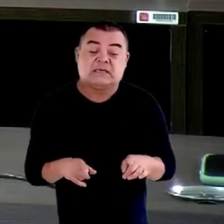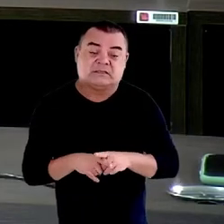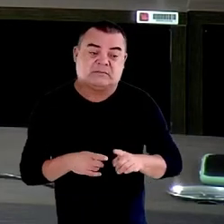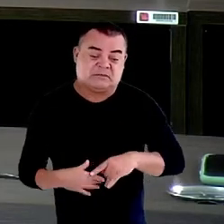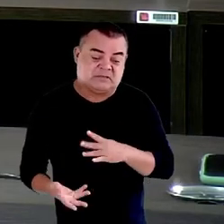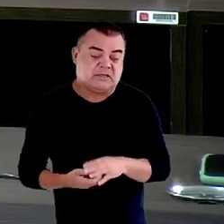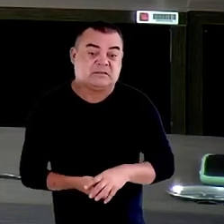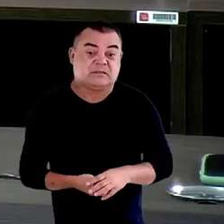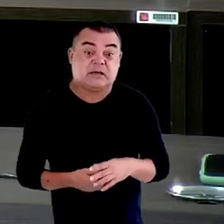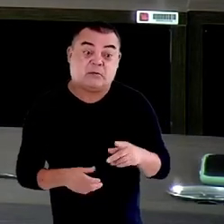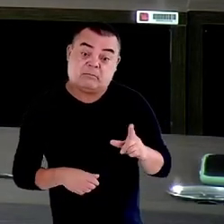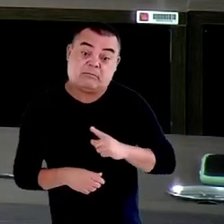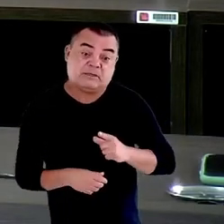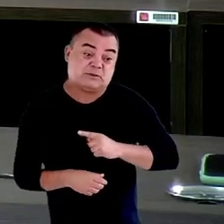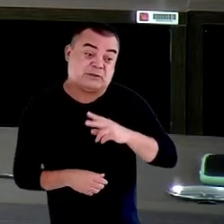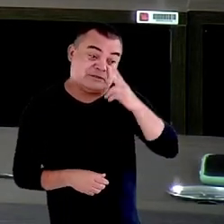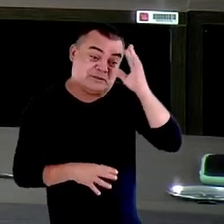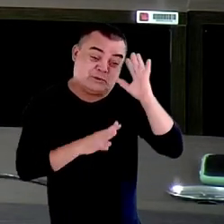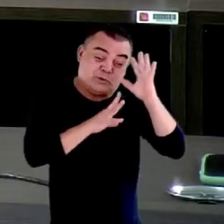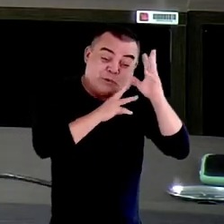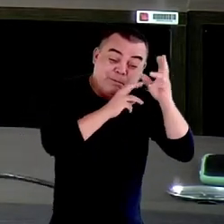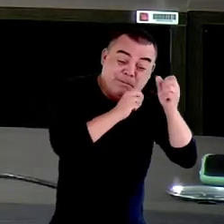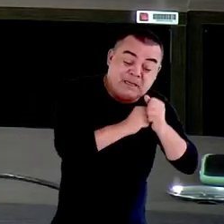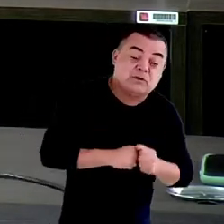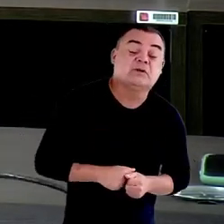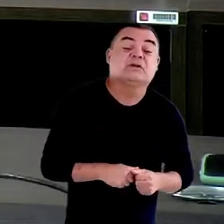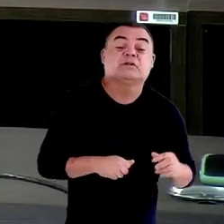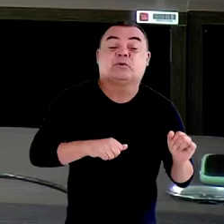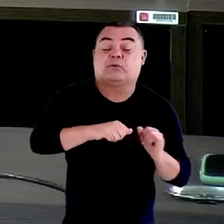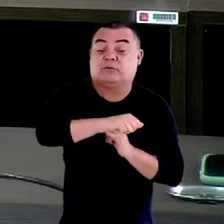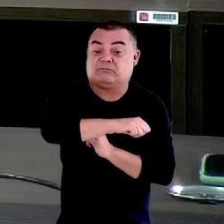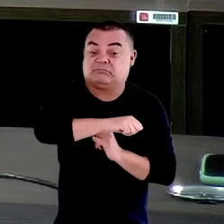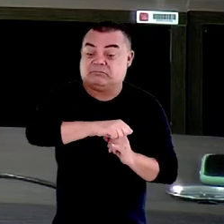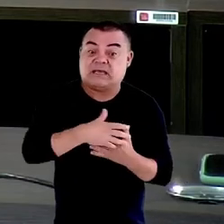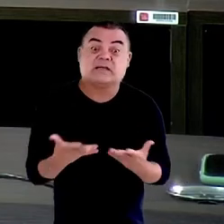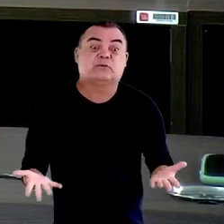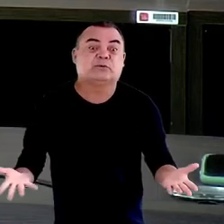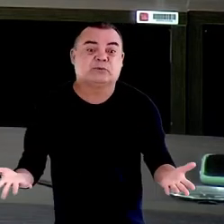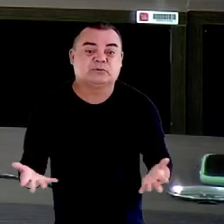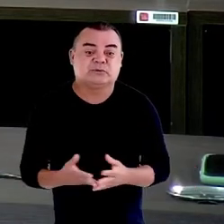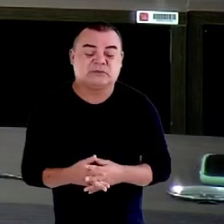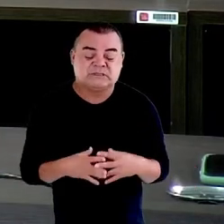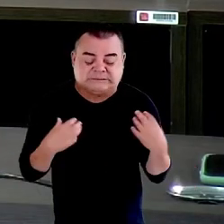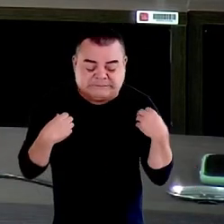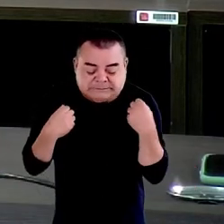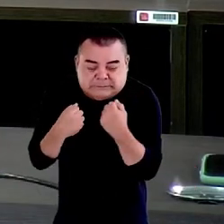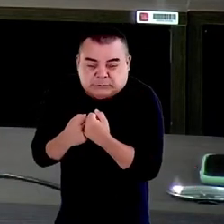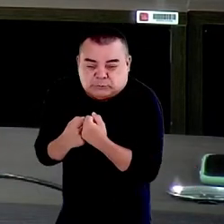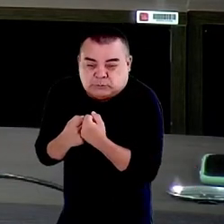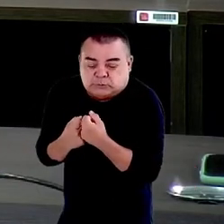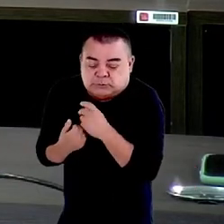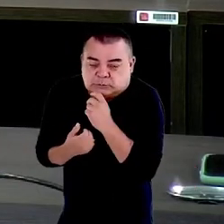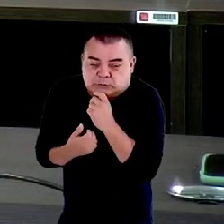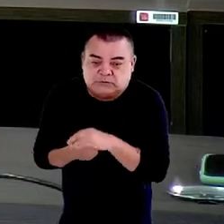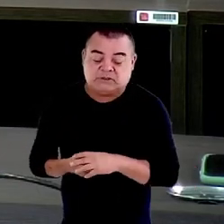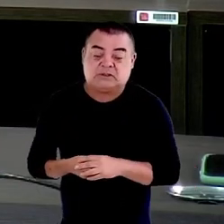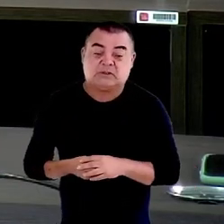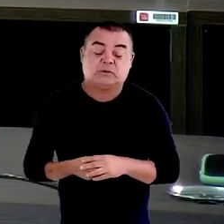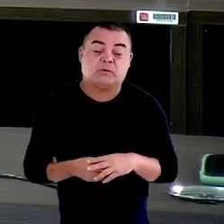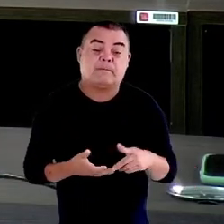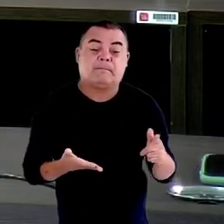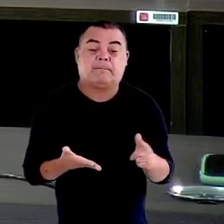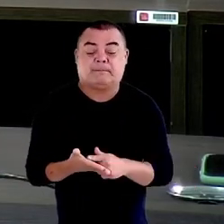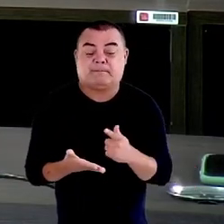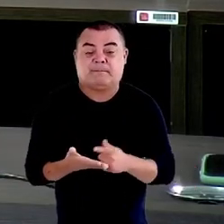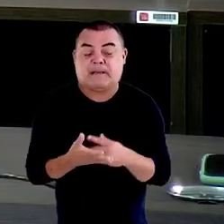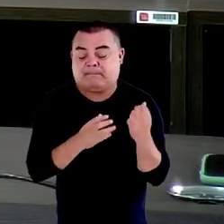sob viadutos, se cobrindo, tentando tirar o freio com pedaços de papelão e ali no meio